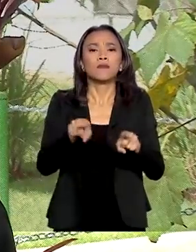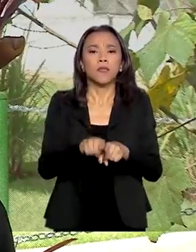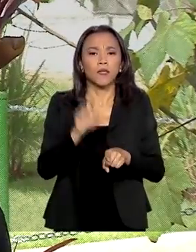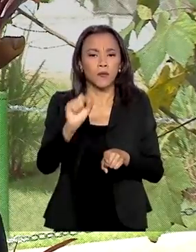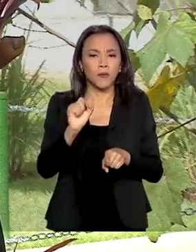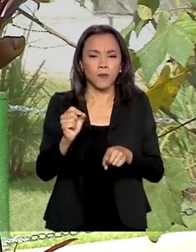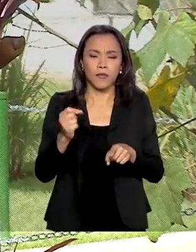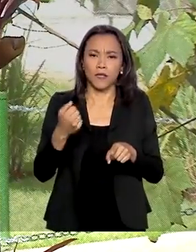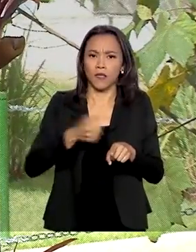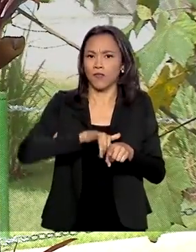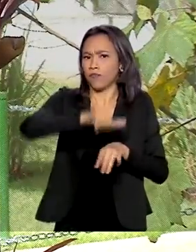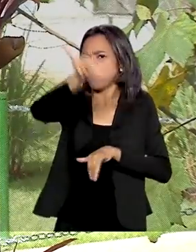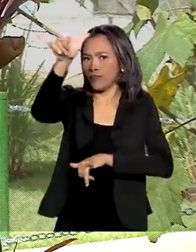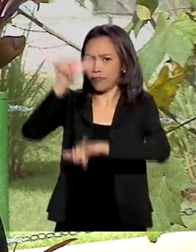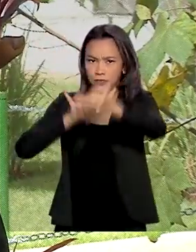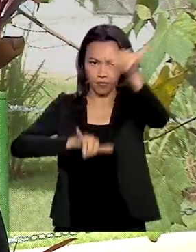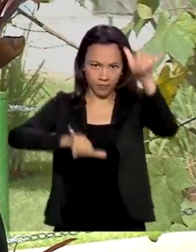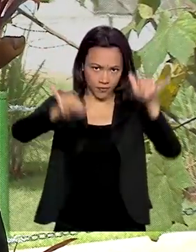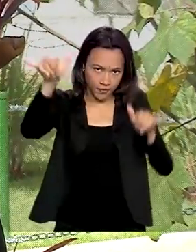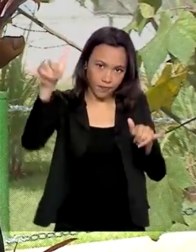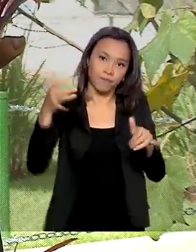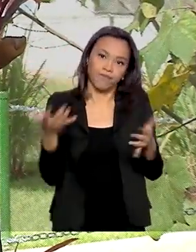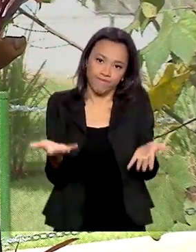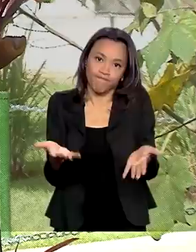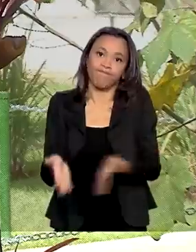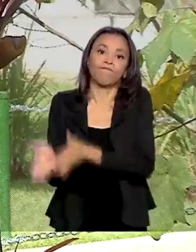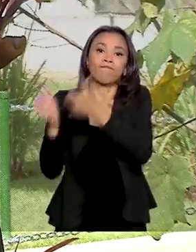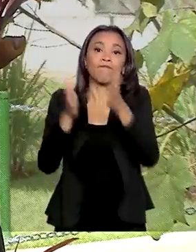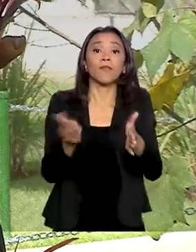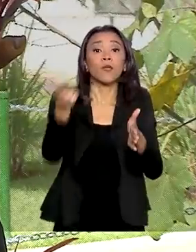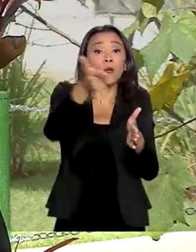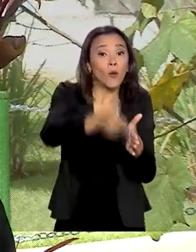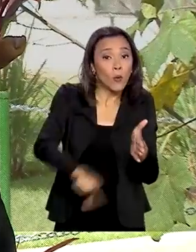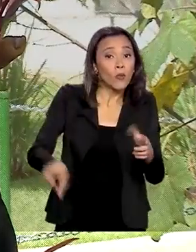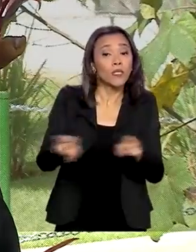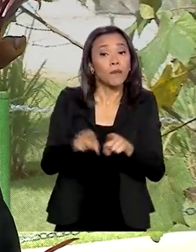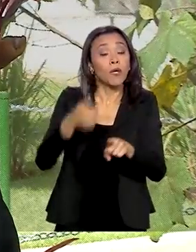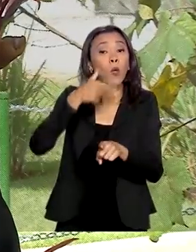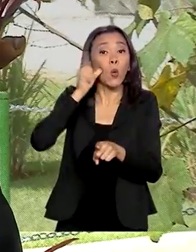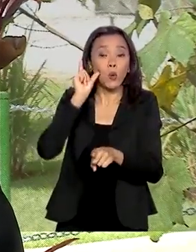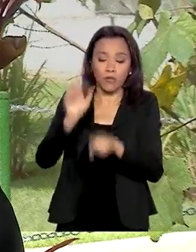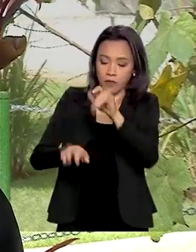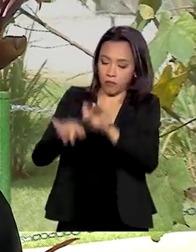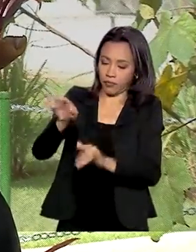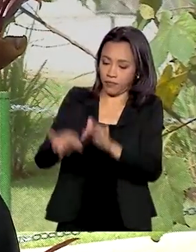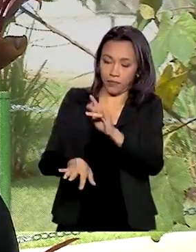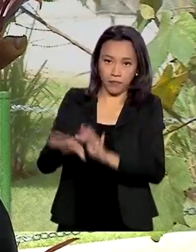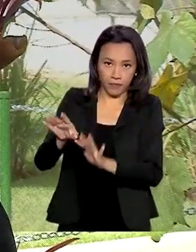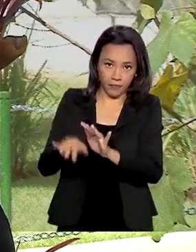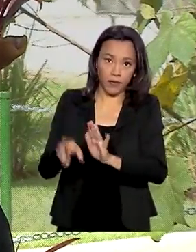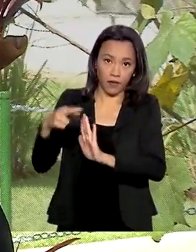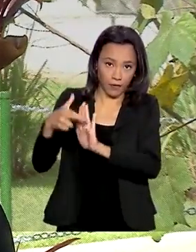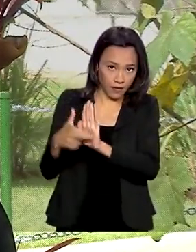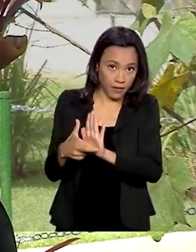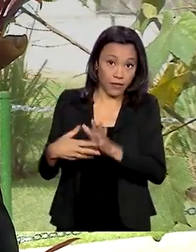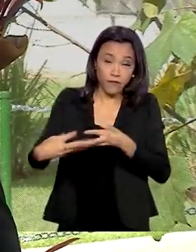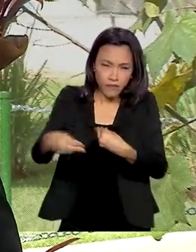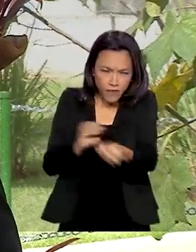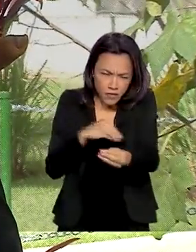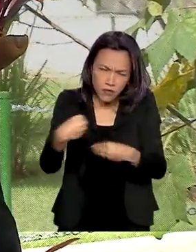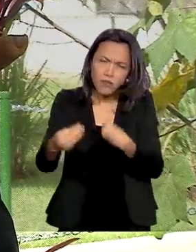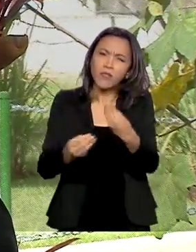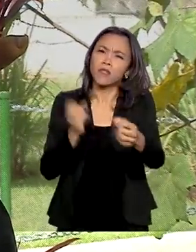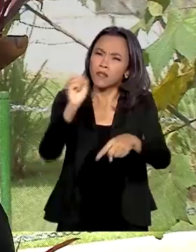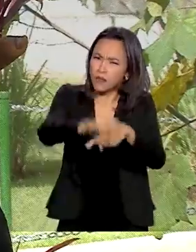internacional de passageiros. Outra medida, Roberto, publicada ontem à noite, flexibiliza regras trabalhistas